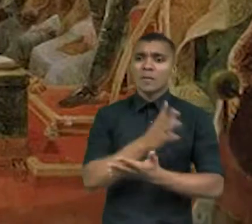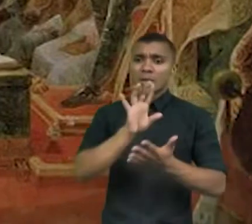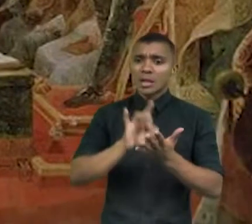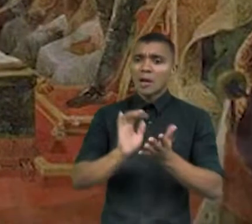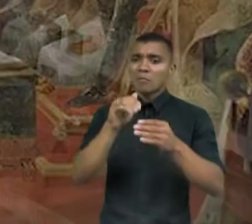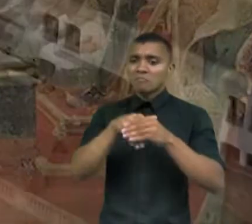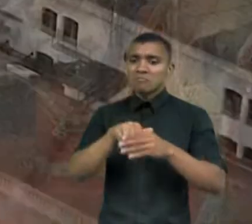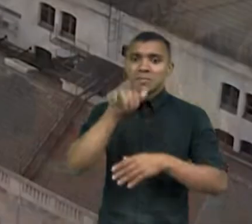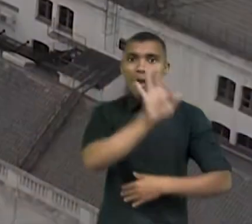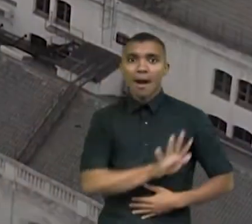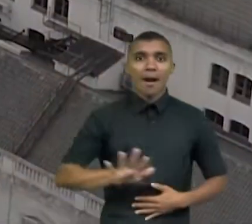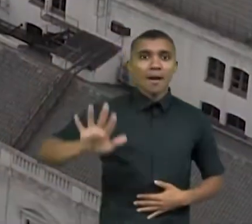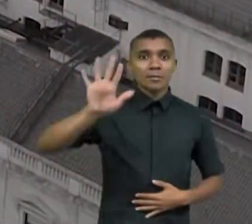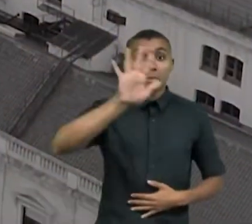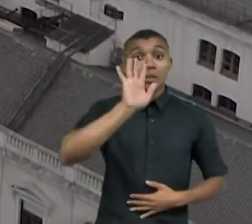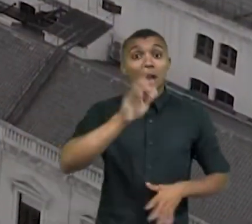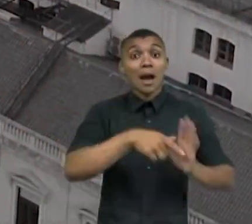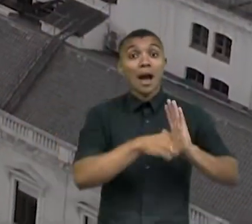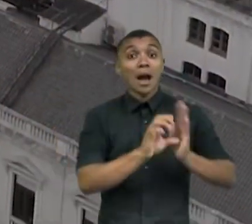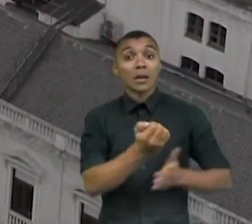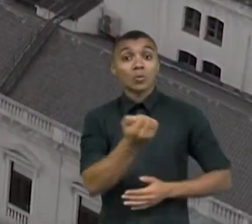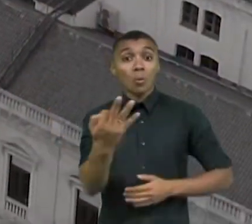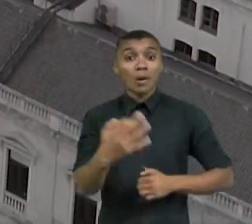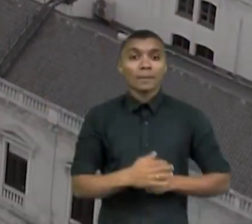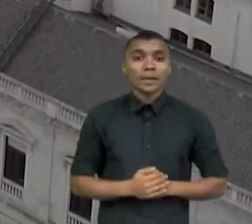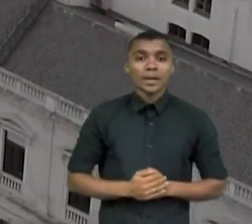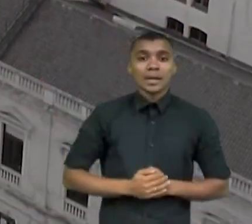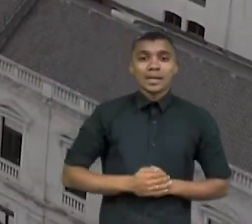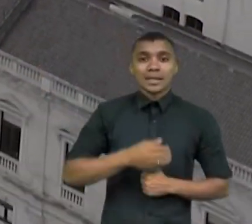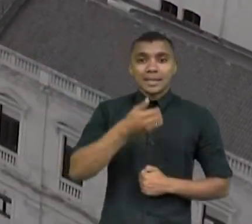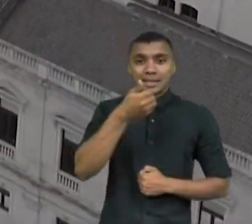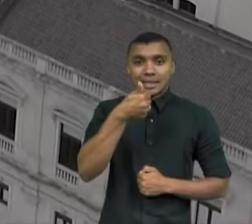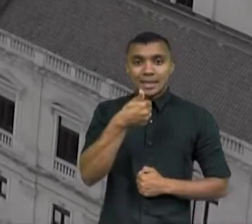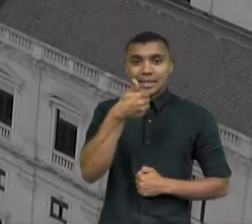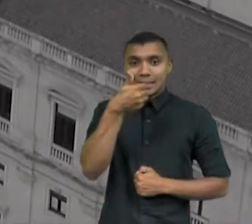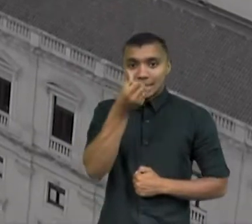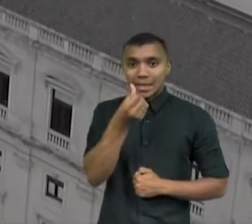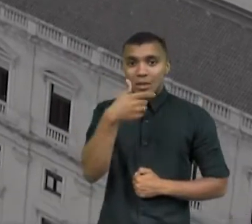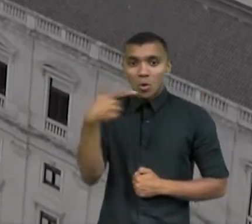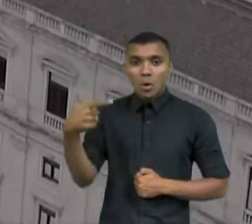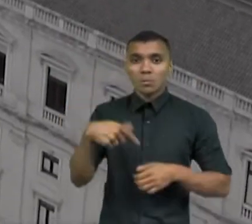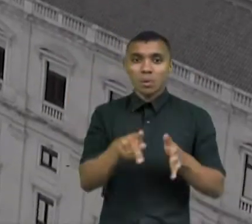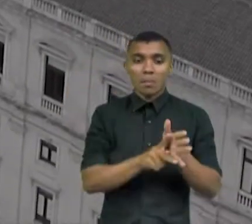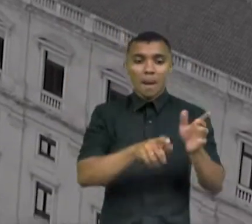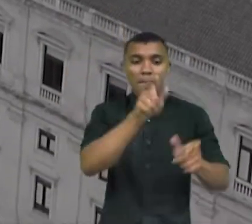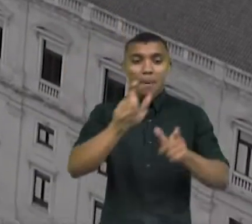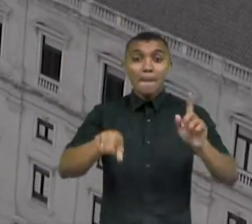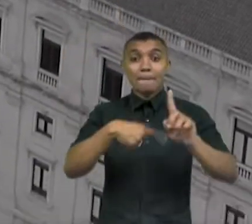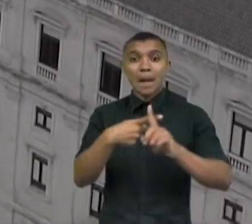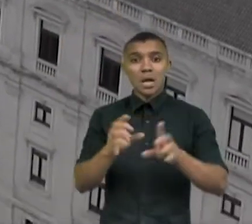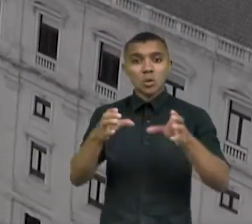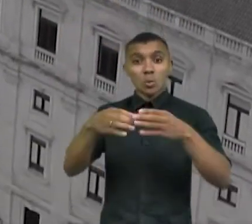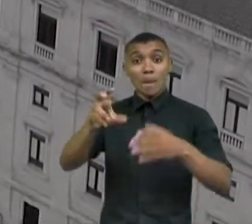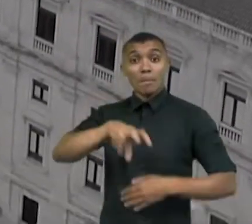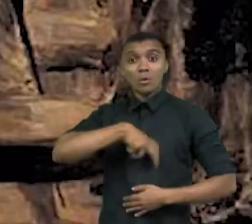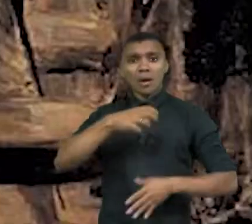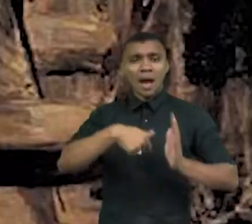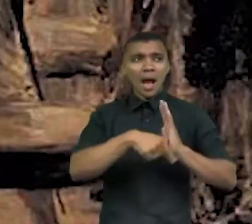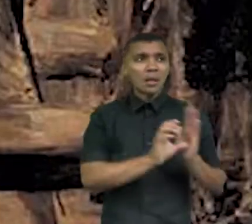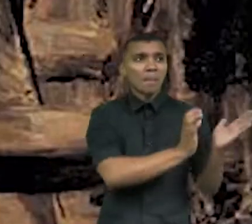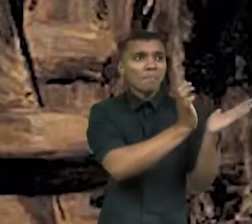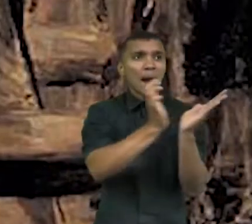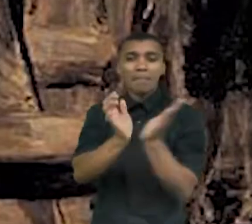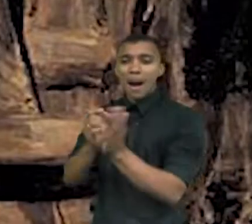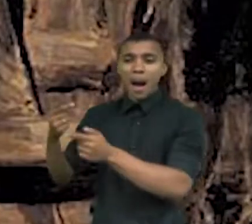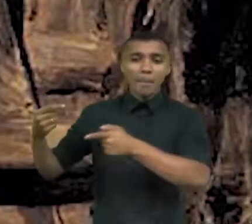nacional. Foram eleitos 72 representantes junto à corte portuguesa. Não existiam partidos políticos e o